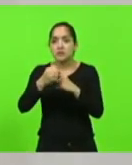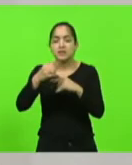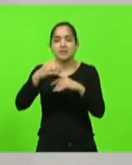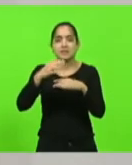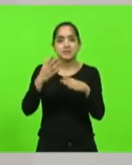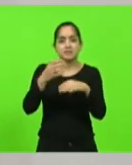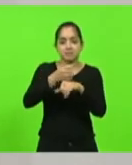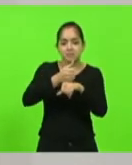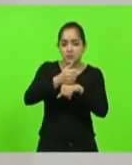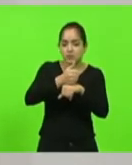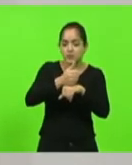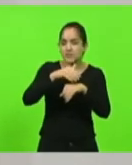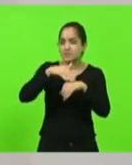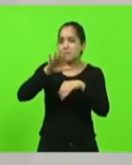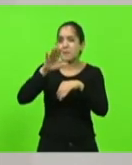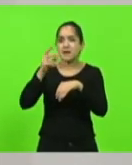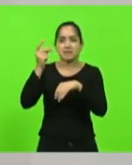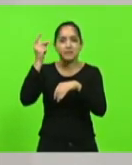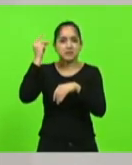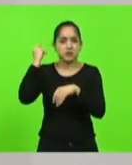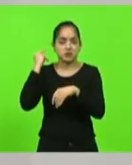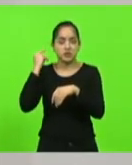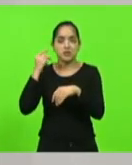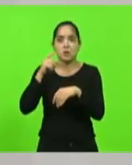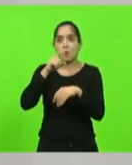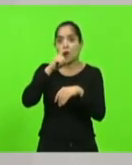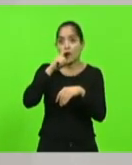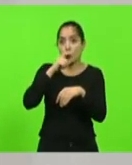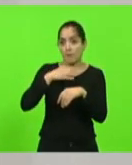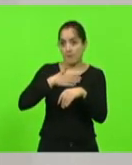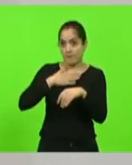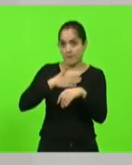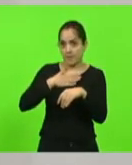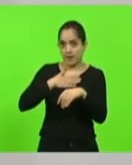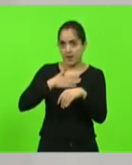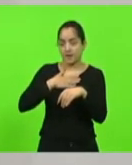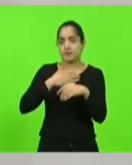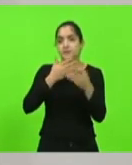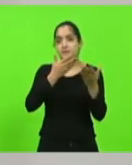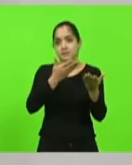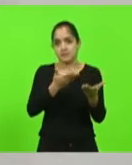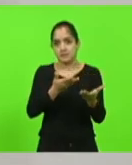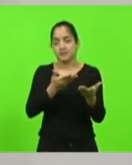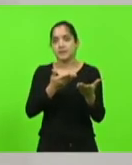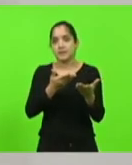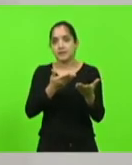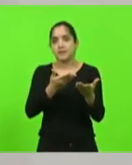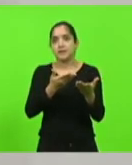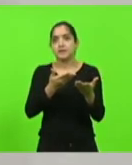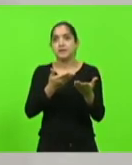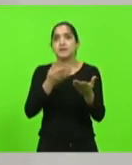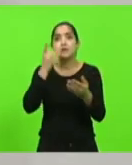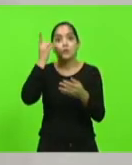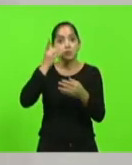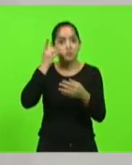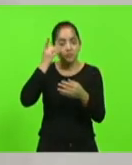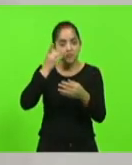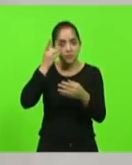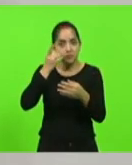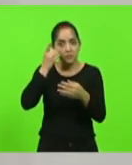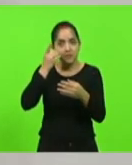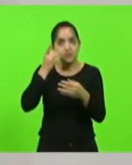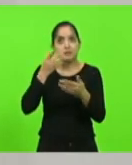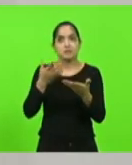brasileira. O meu pai, Vossa Excelência contador, deputado Bruno, minha homenagem, a Vossa Excelência em nome de todos os contadores, meu pai